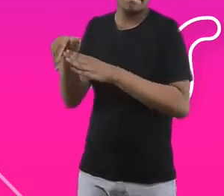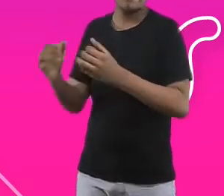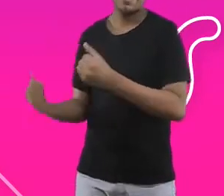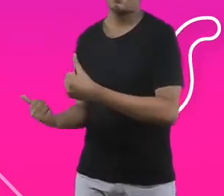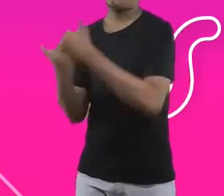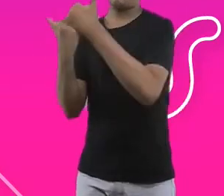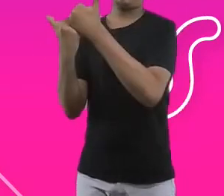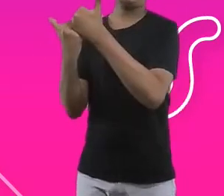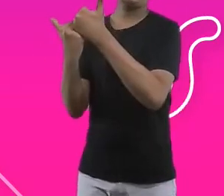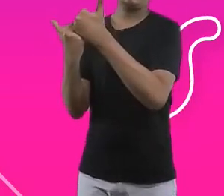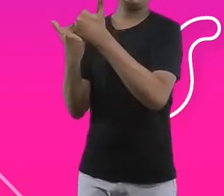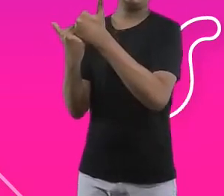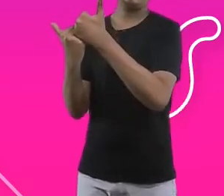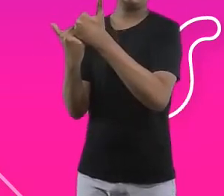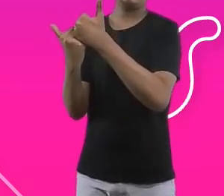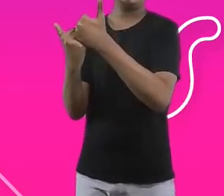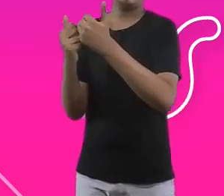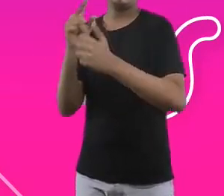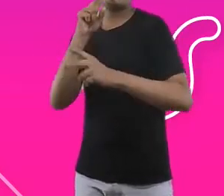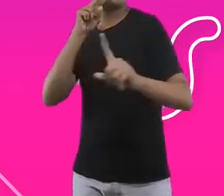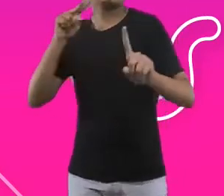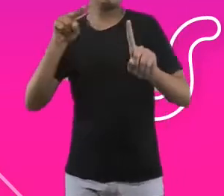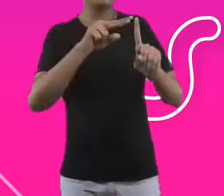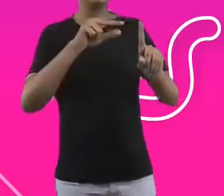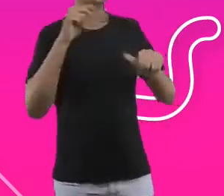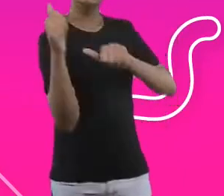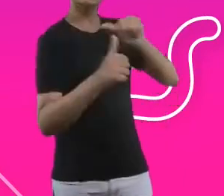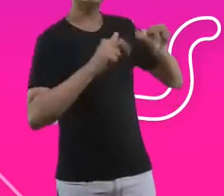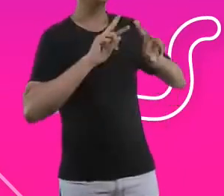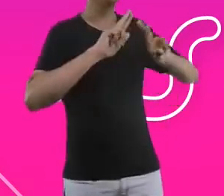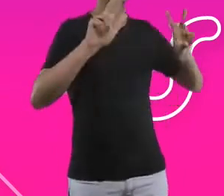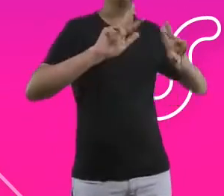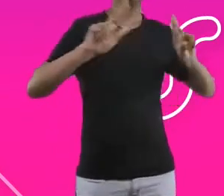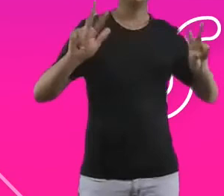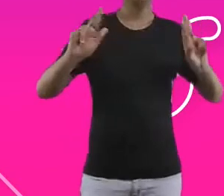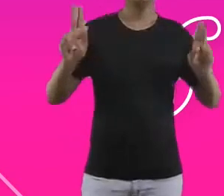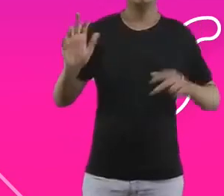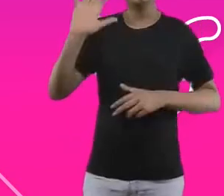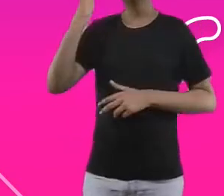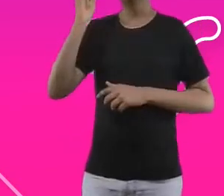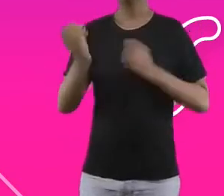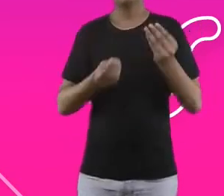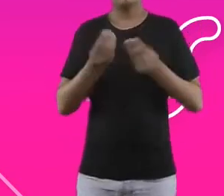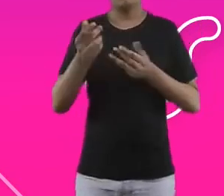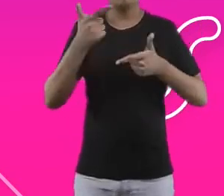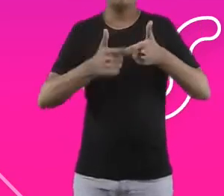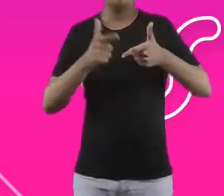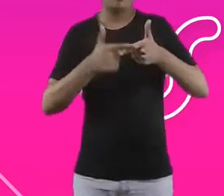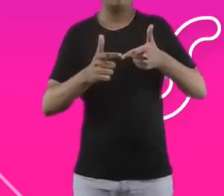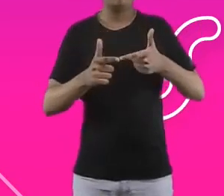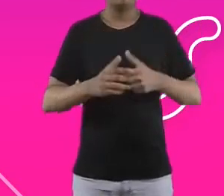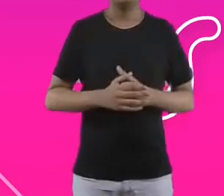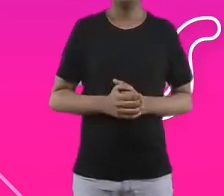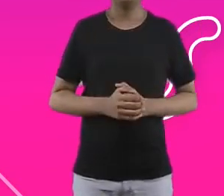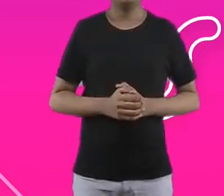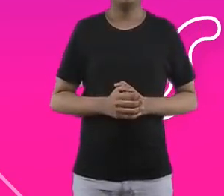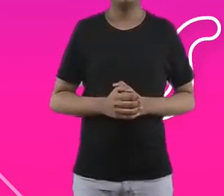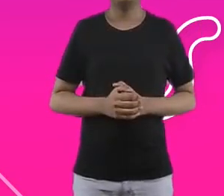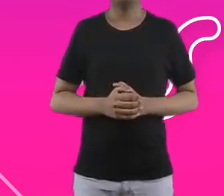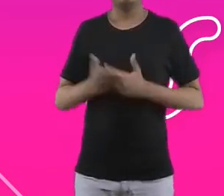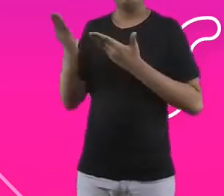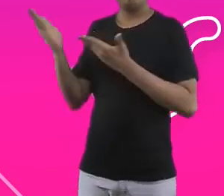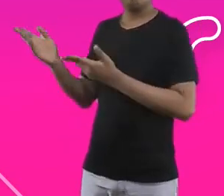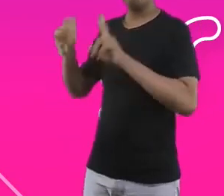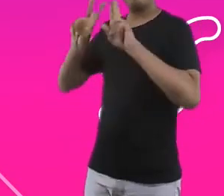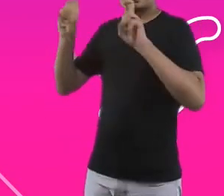a ver diferente e pensar em novas soluções. Aqui são mais ou menos os temas. Eu vou deixar no